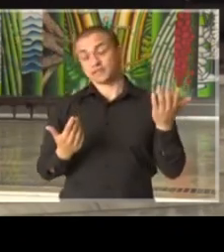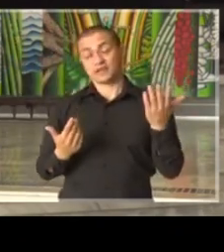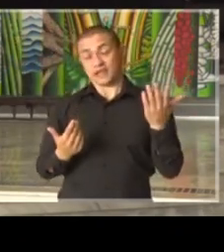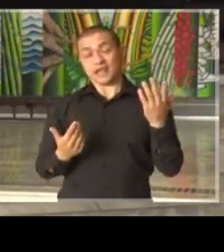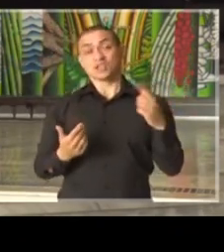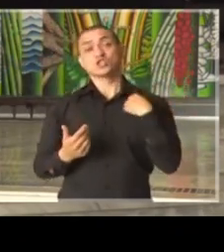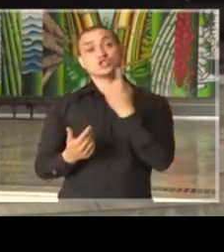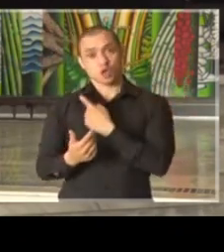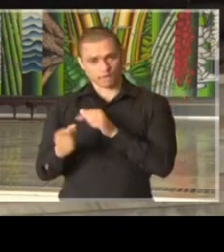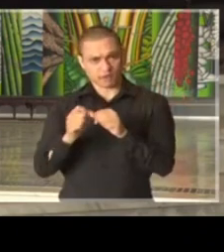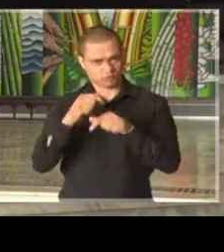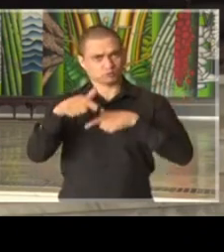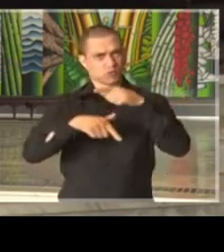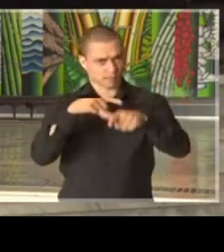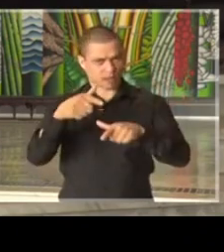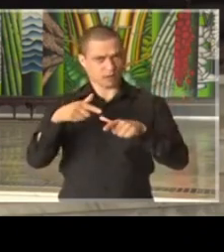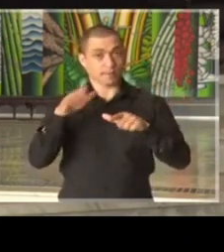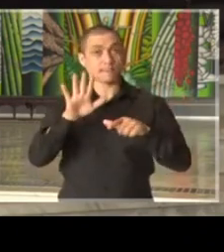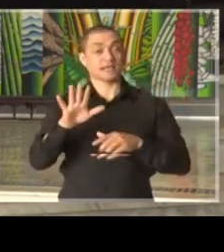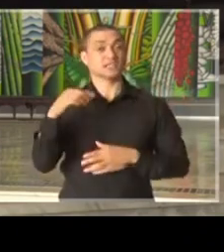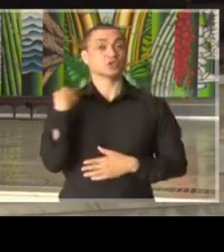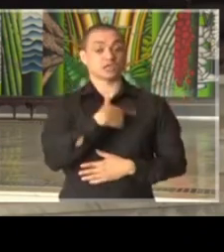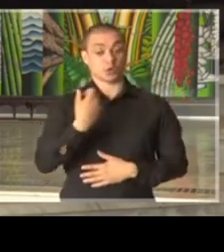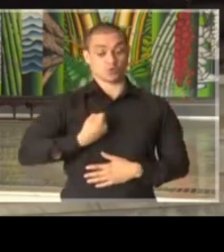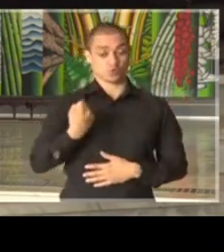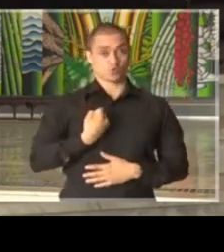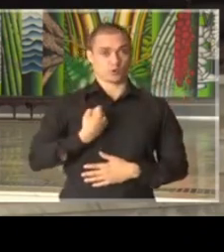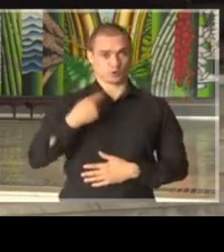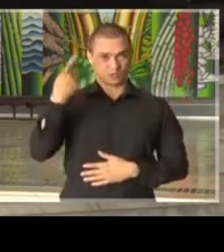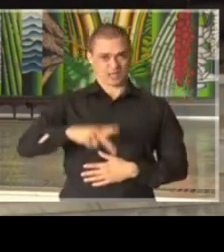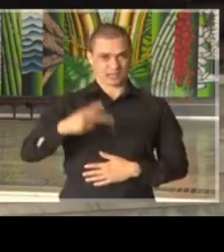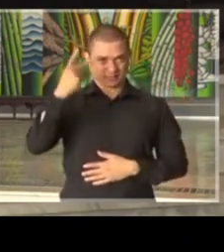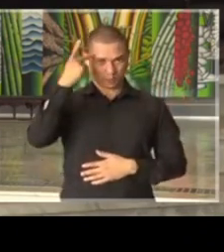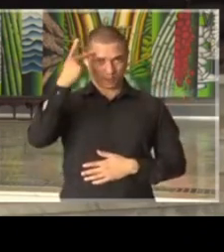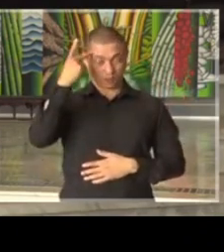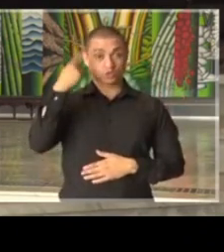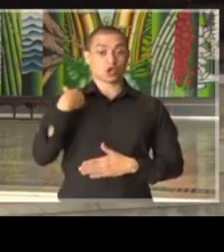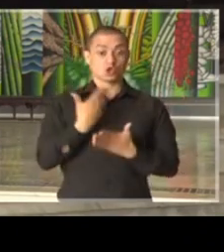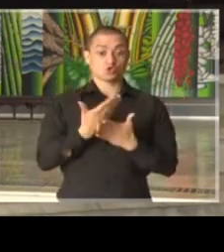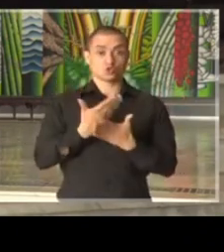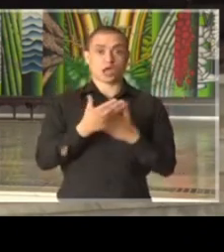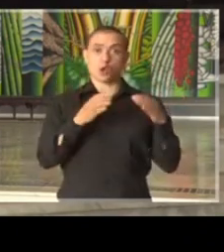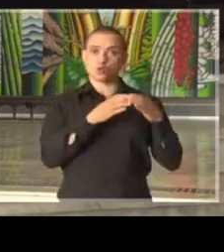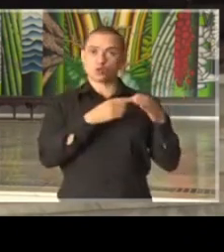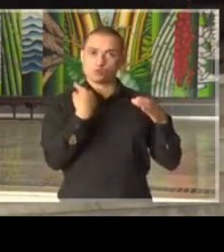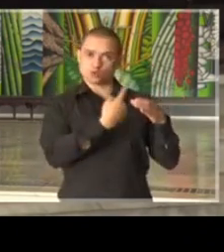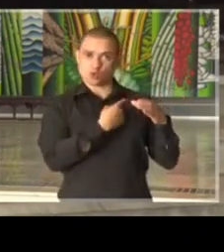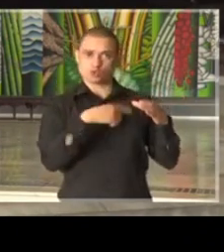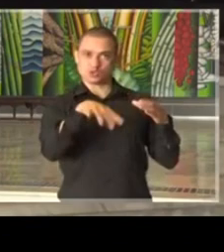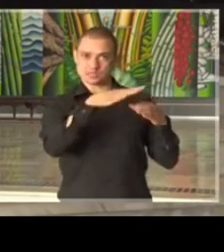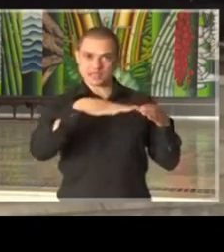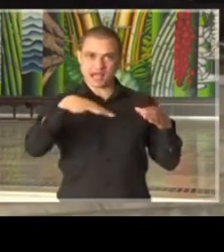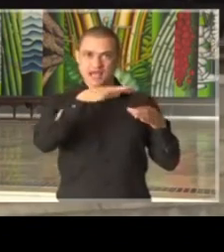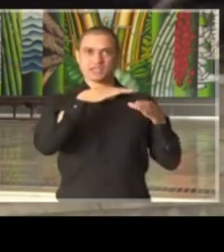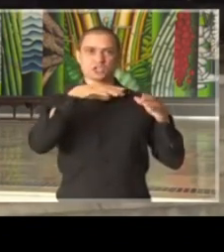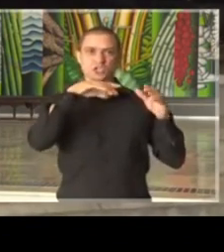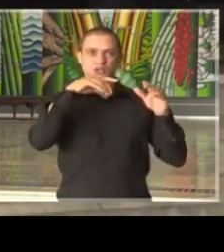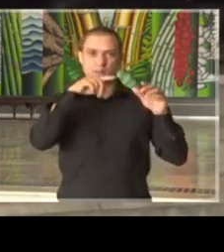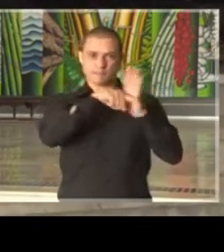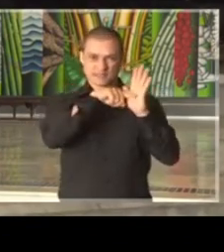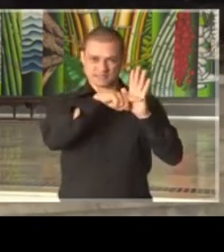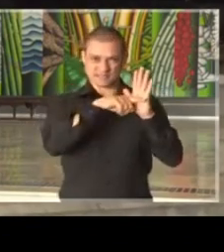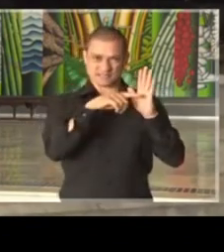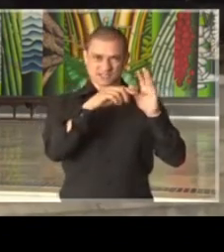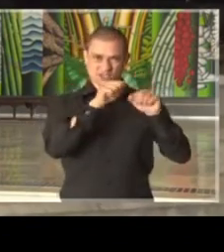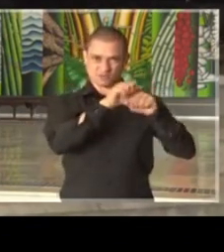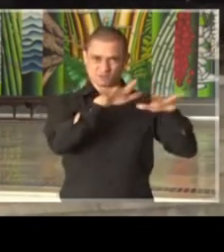estamos fazendo no dia a dia, mas nós temos números que estão sendo estudados por todo o nosso pessoal da área epidemiológica que nos